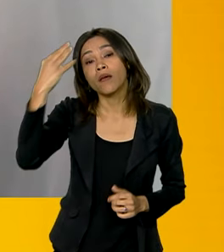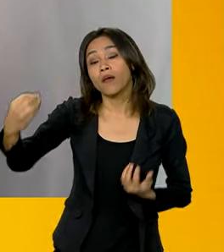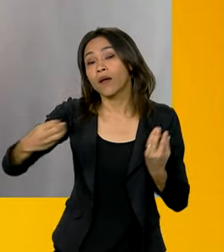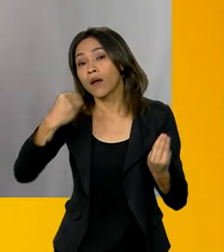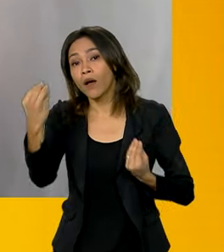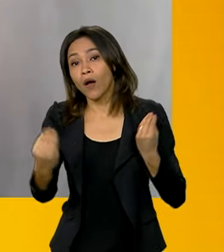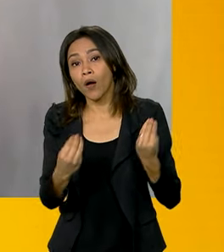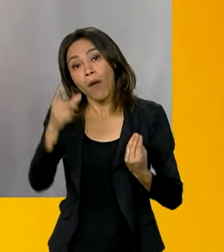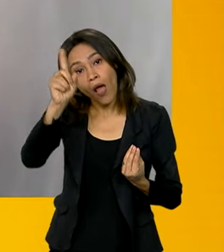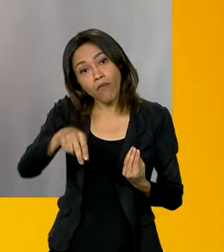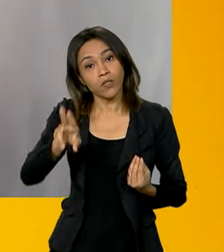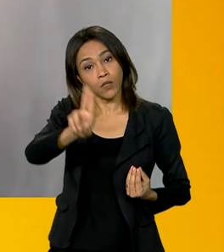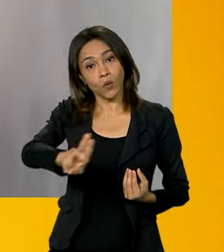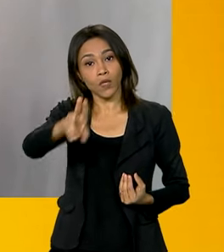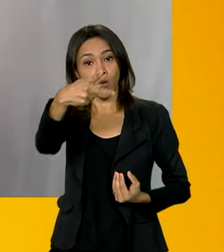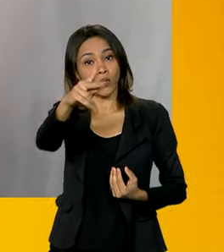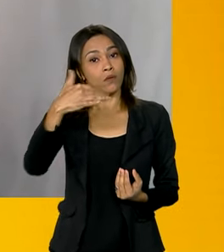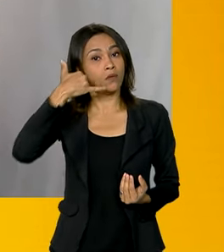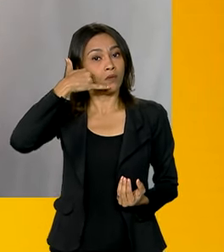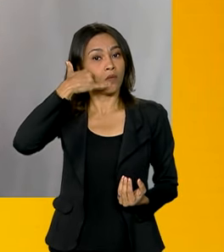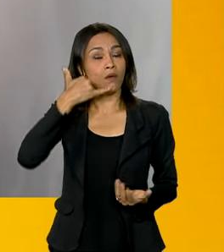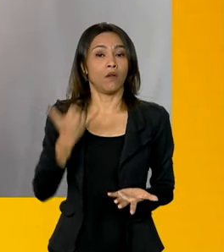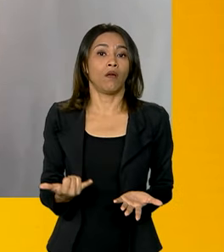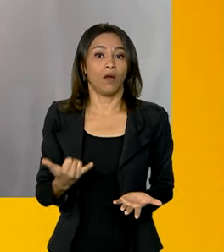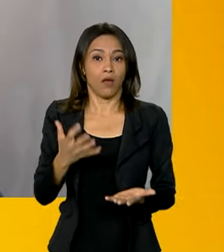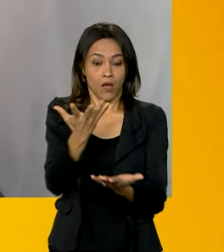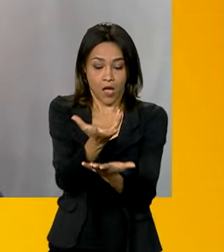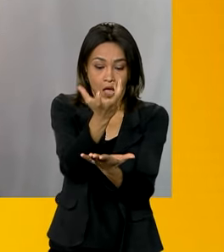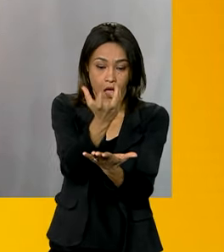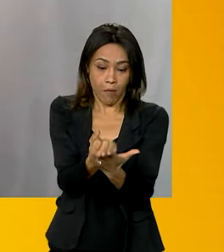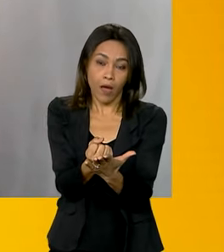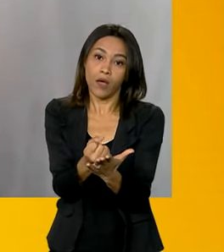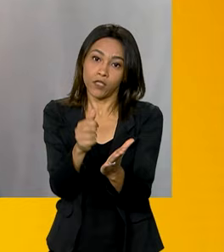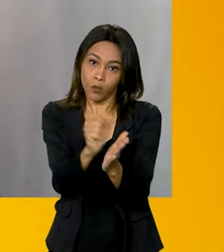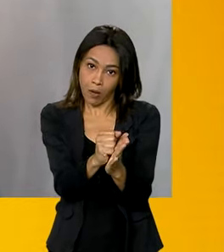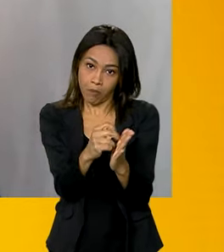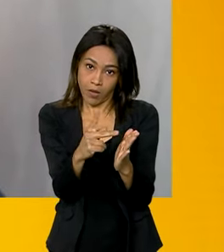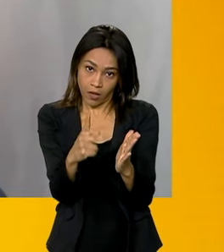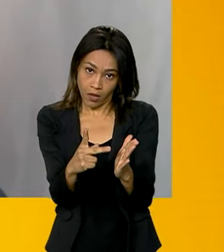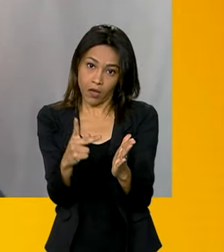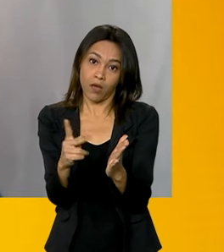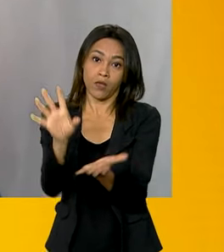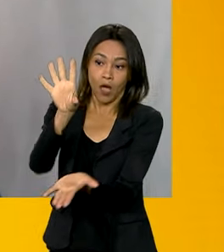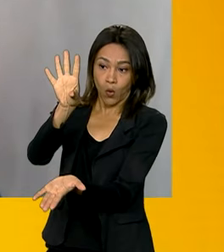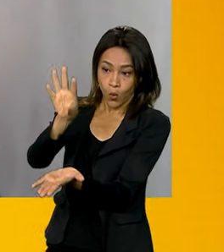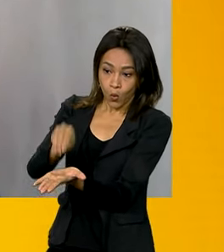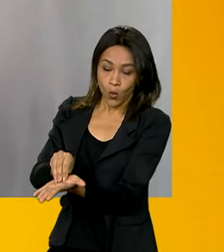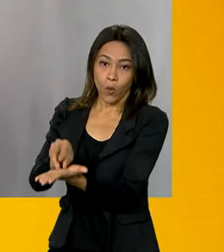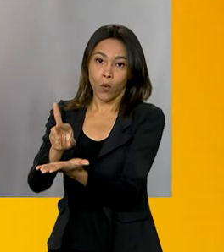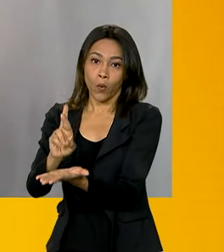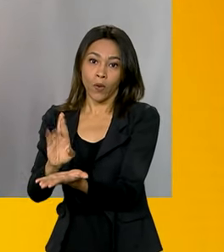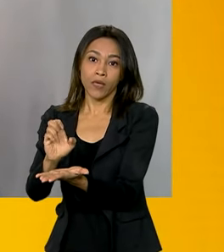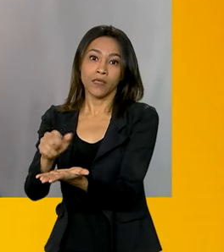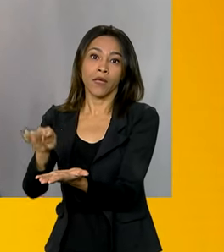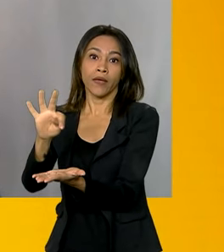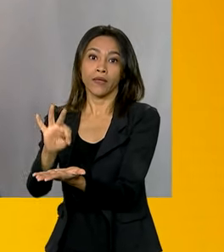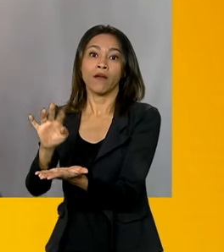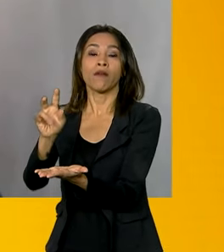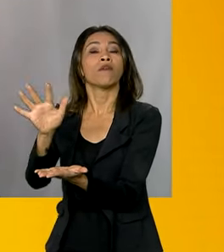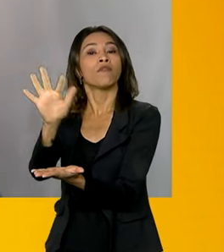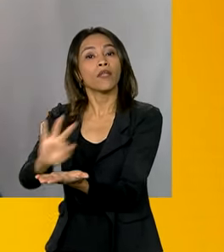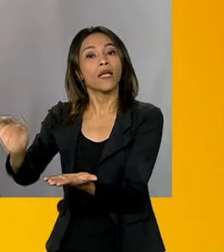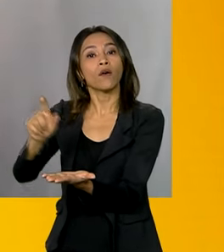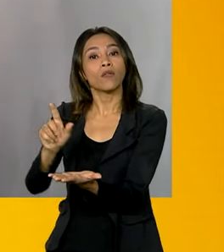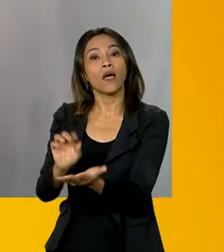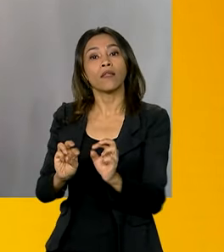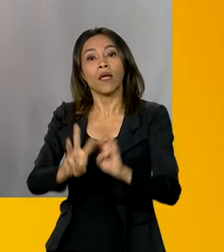o celular, o smartphone. Você baixa o aplicativo Receita Federal, entra com a sua conta Gov.br e lá você vai ver